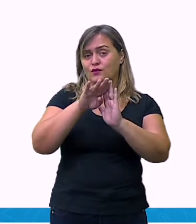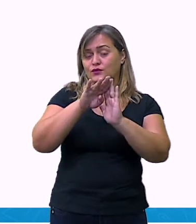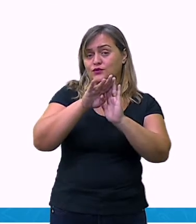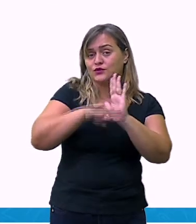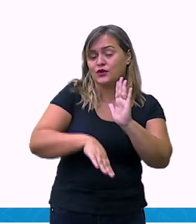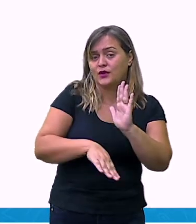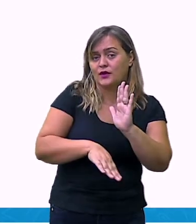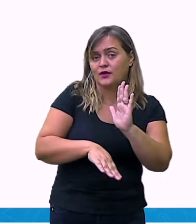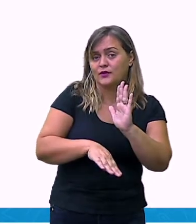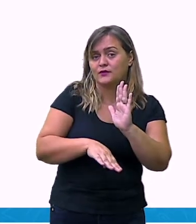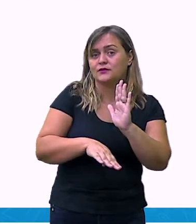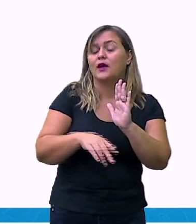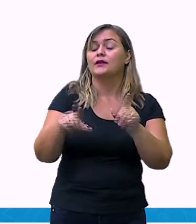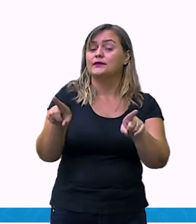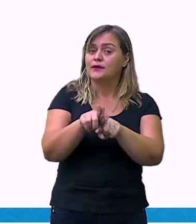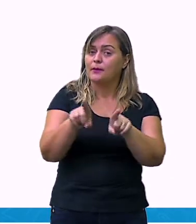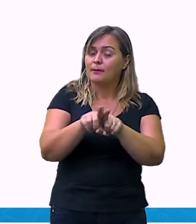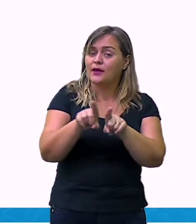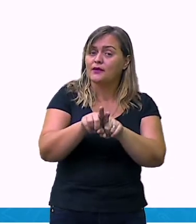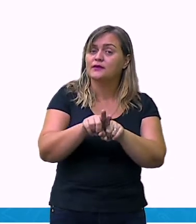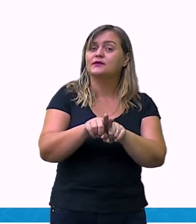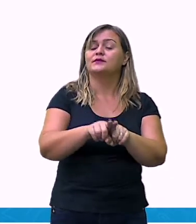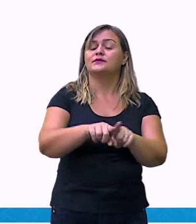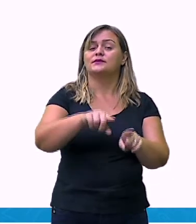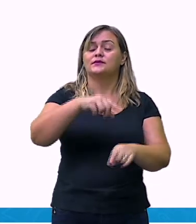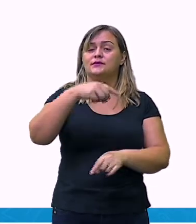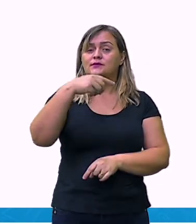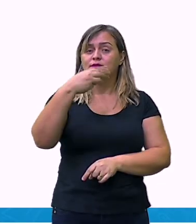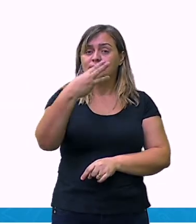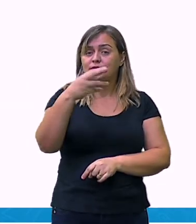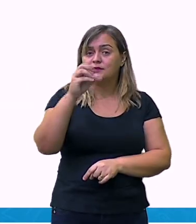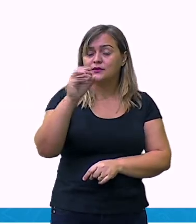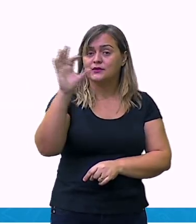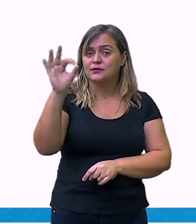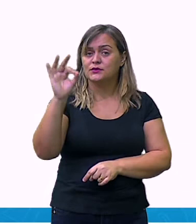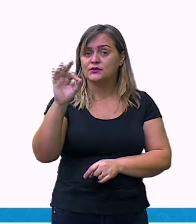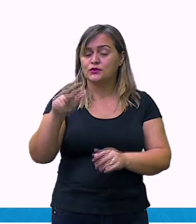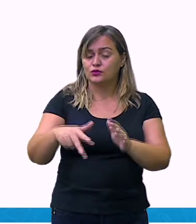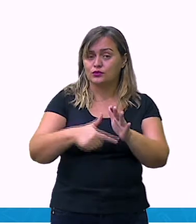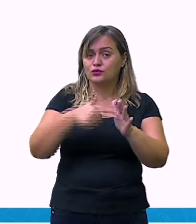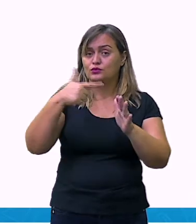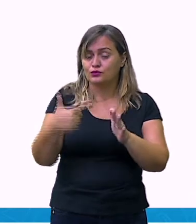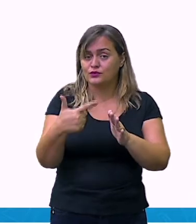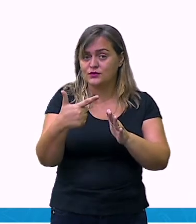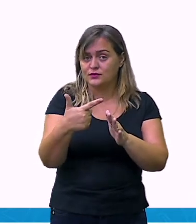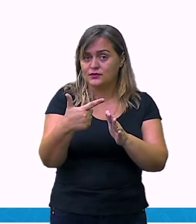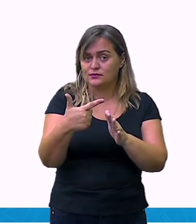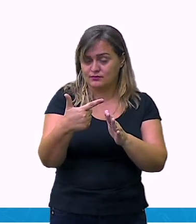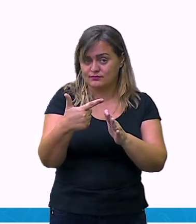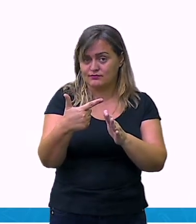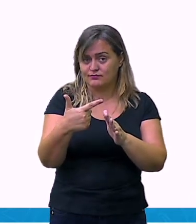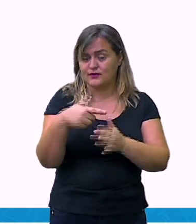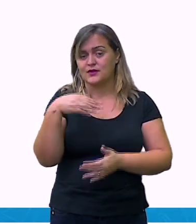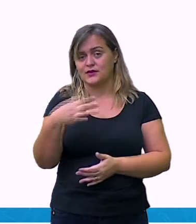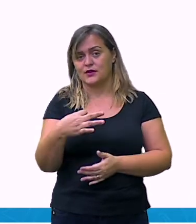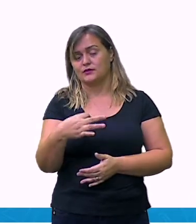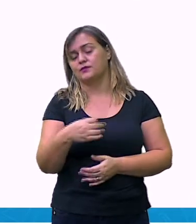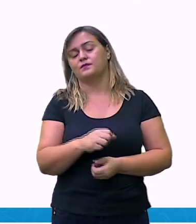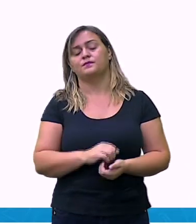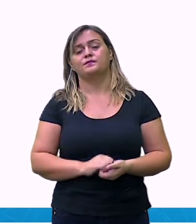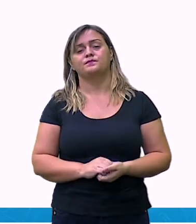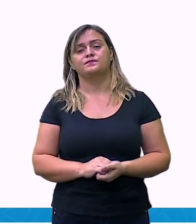reais, dá 60. Então, vou diminuir. De 200 reais, eu vou retirar